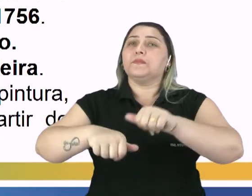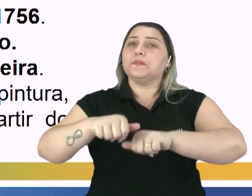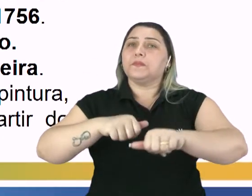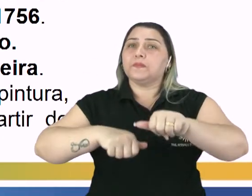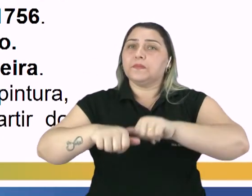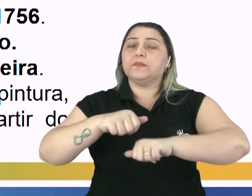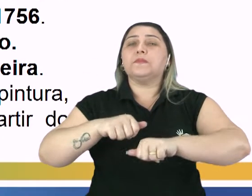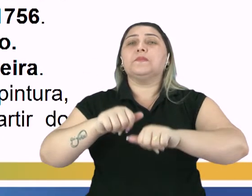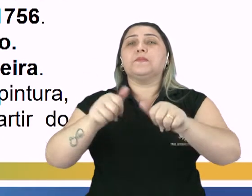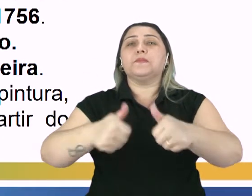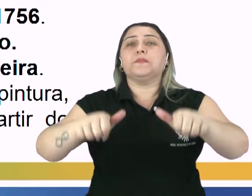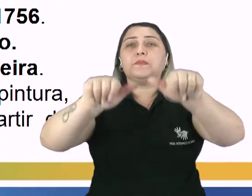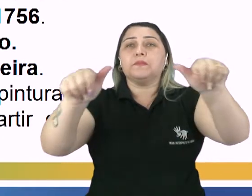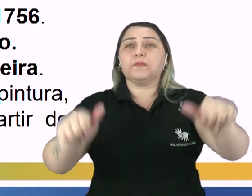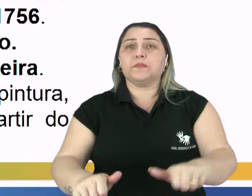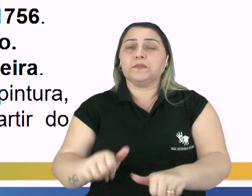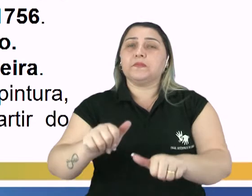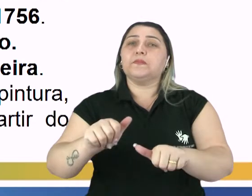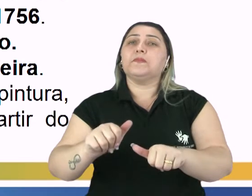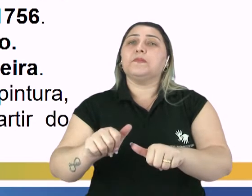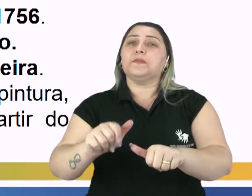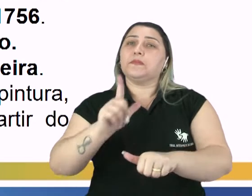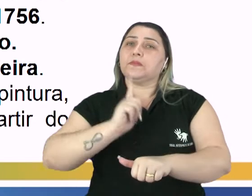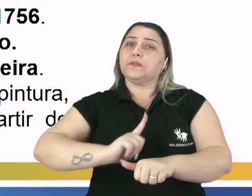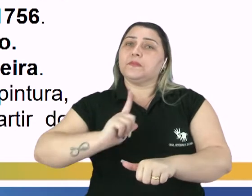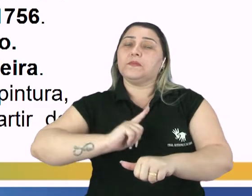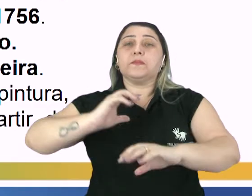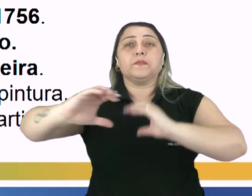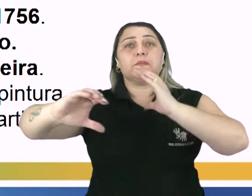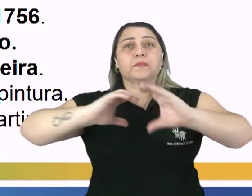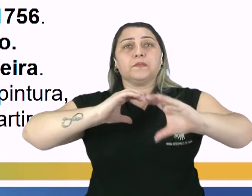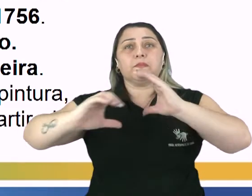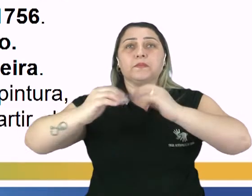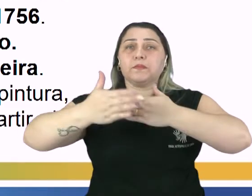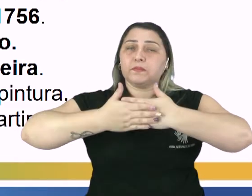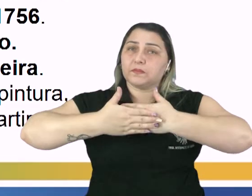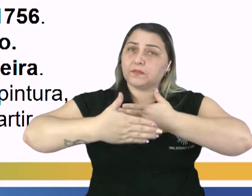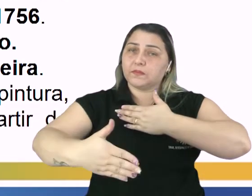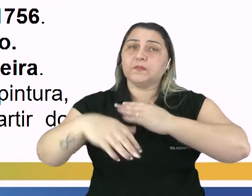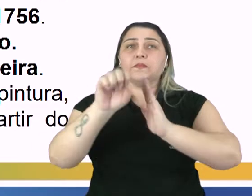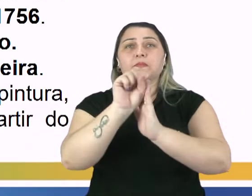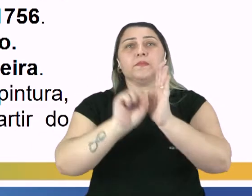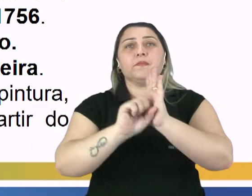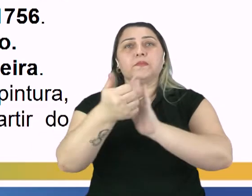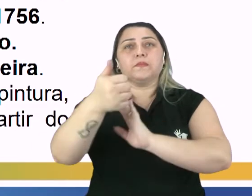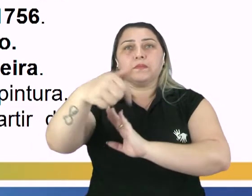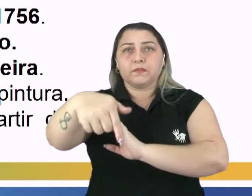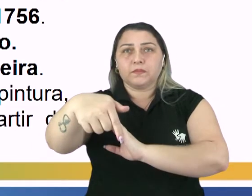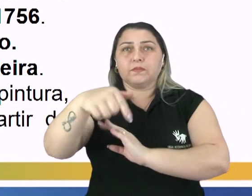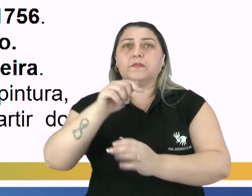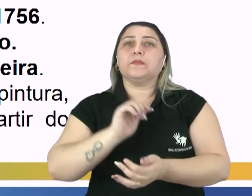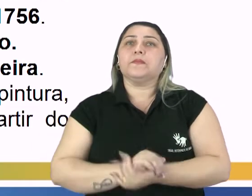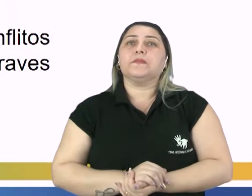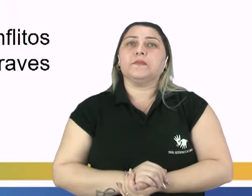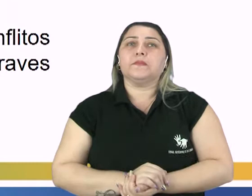pintura, escultura, literatura e música. A partir do século XVII.